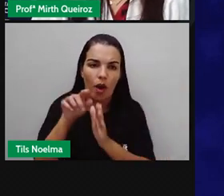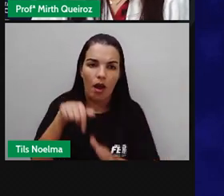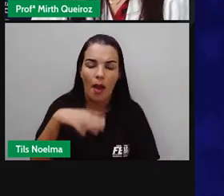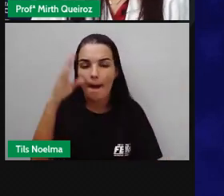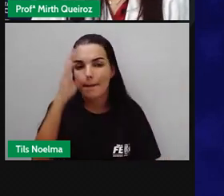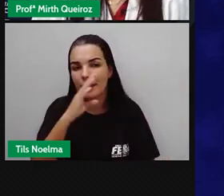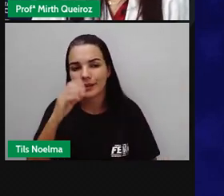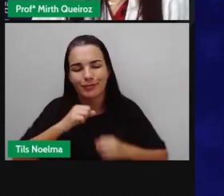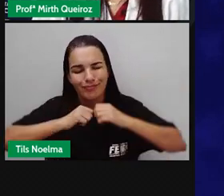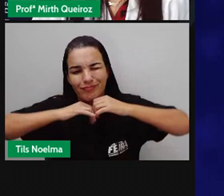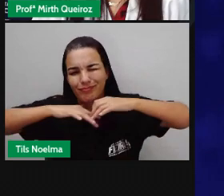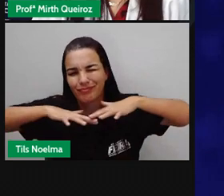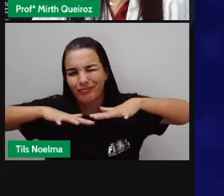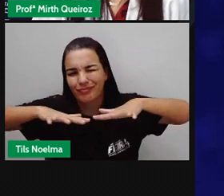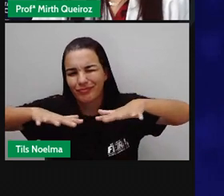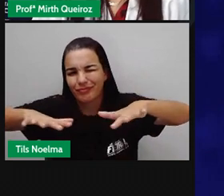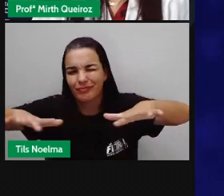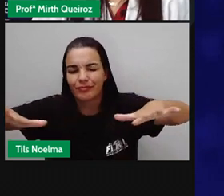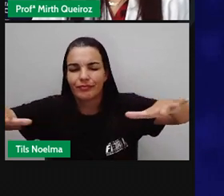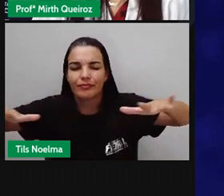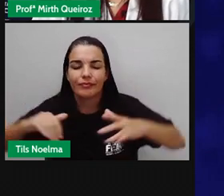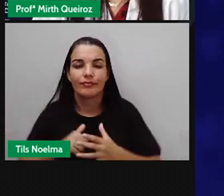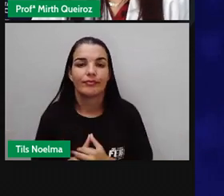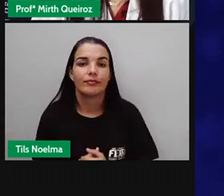e aí em Feira de Santana.